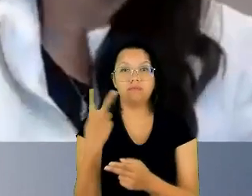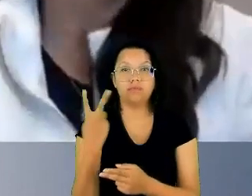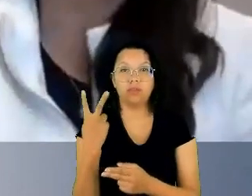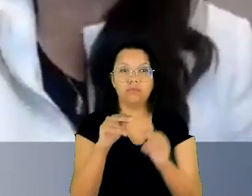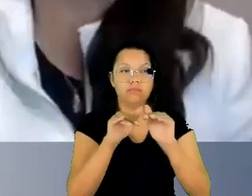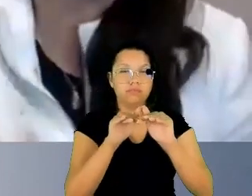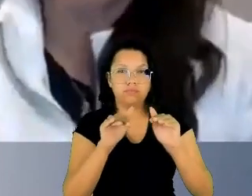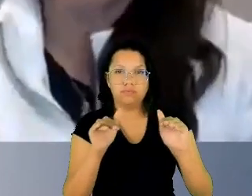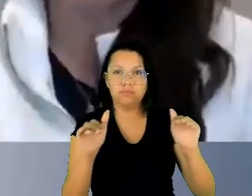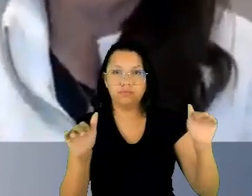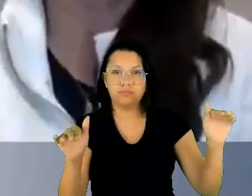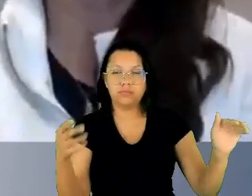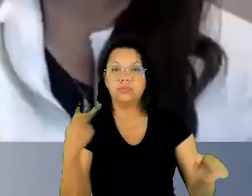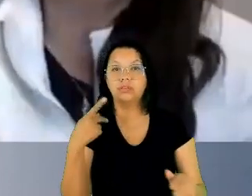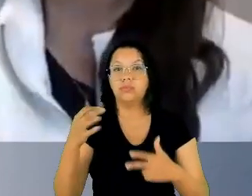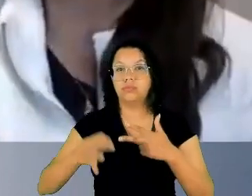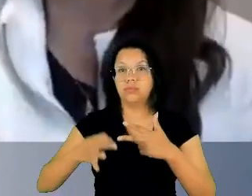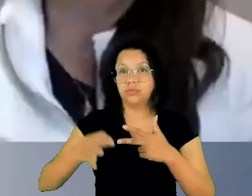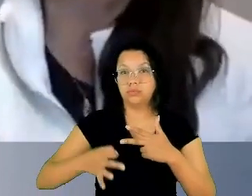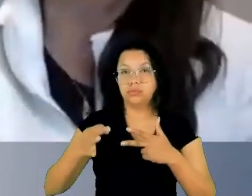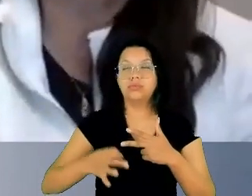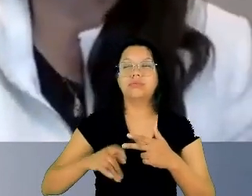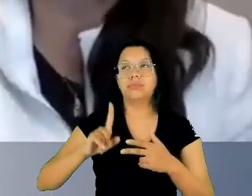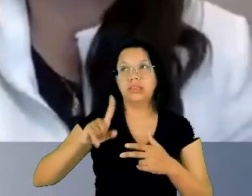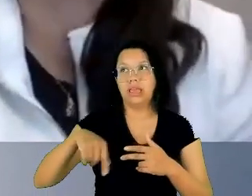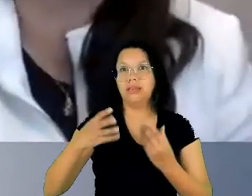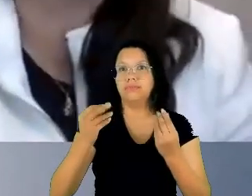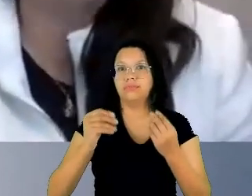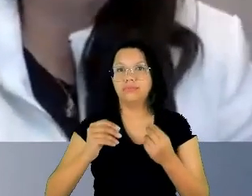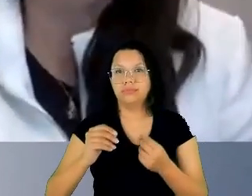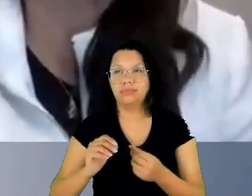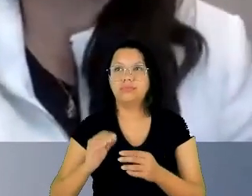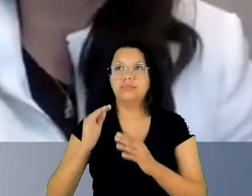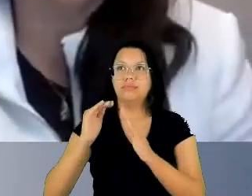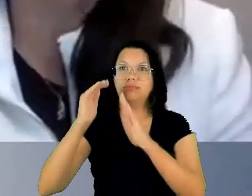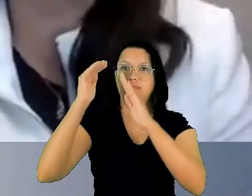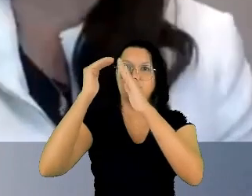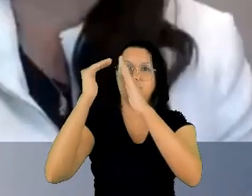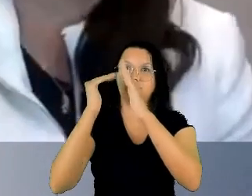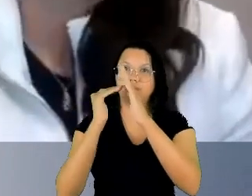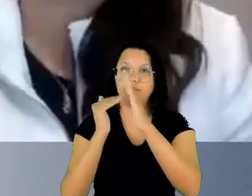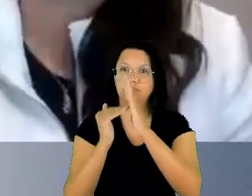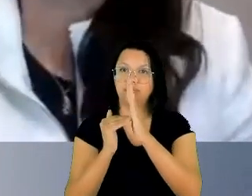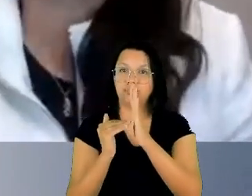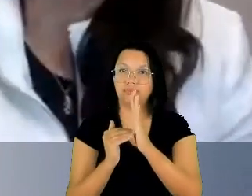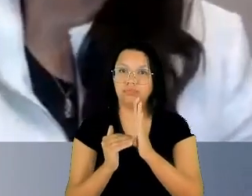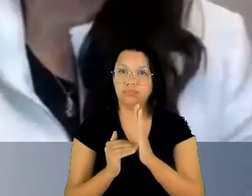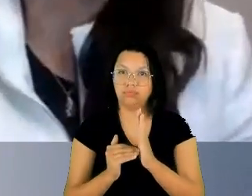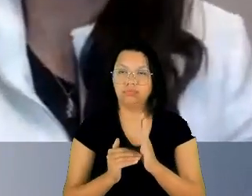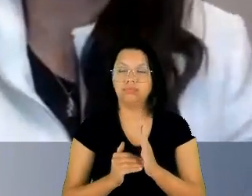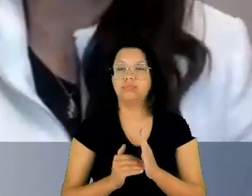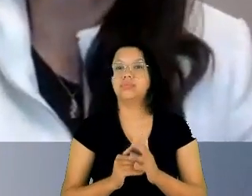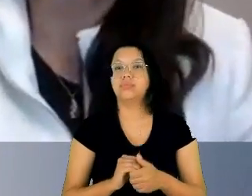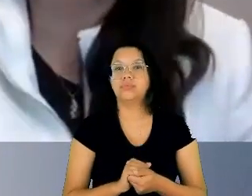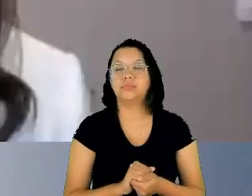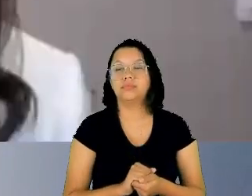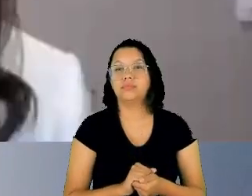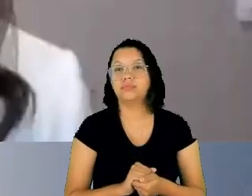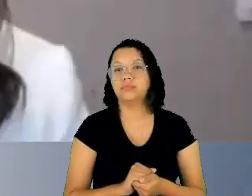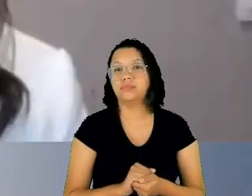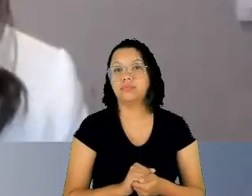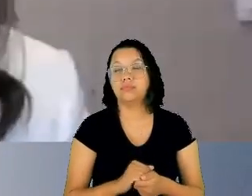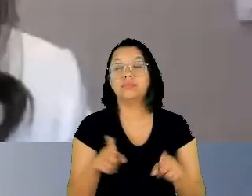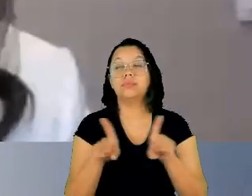tão verticalizado e tão hierarquizado é também tão instigante para